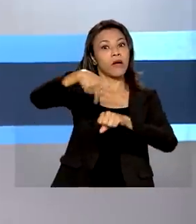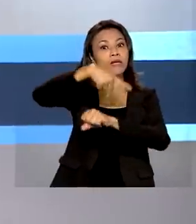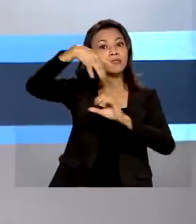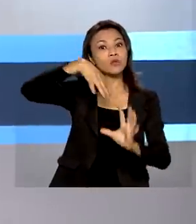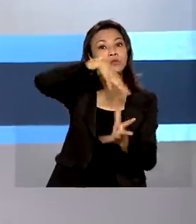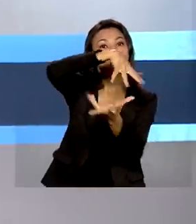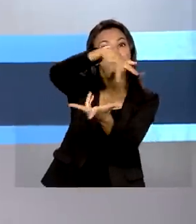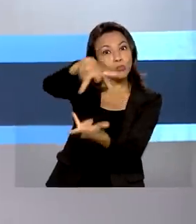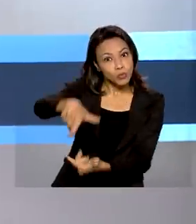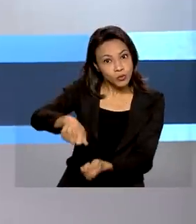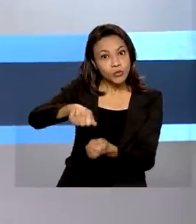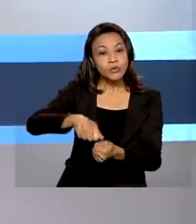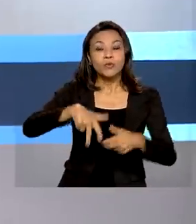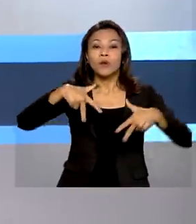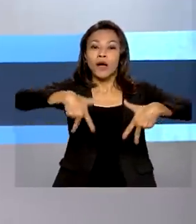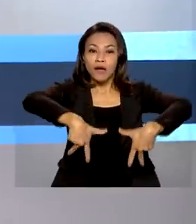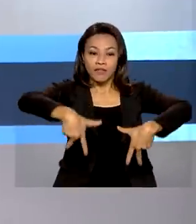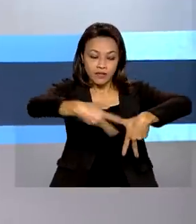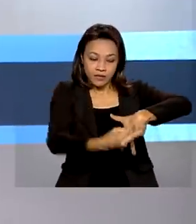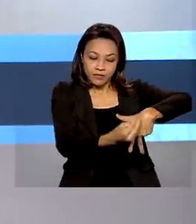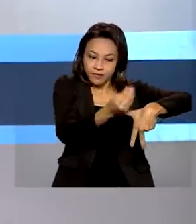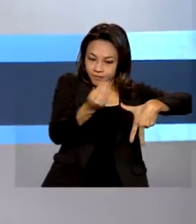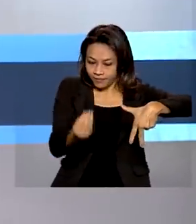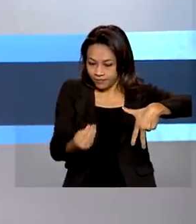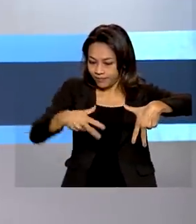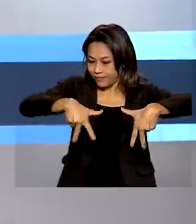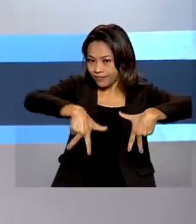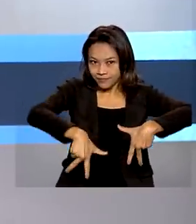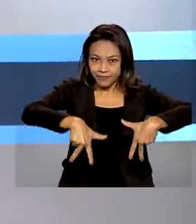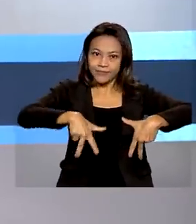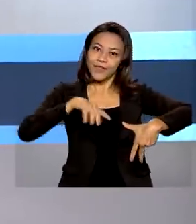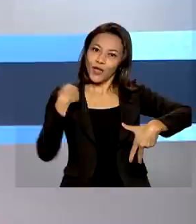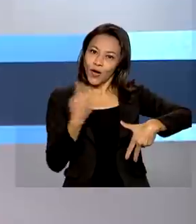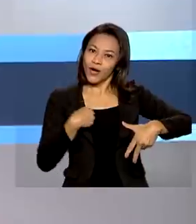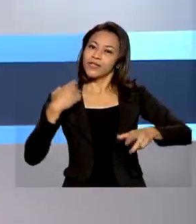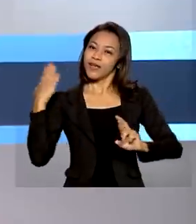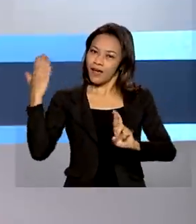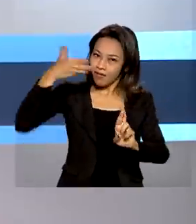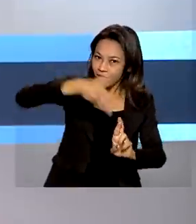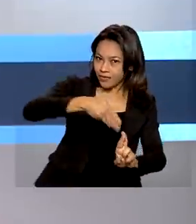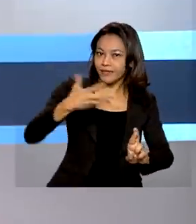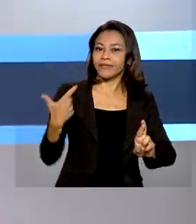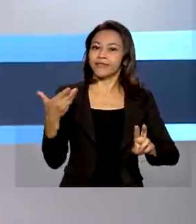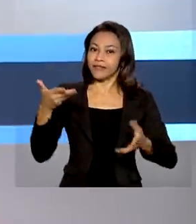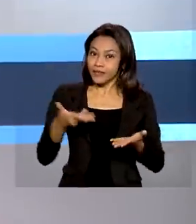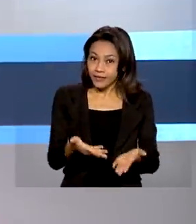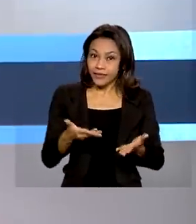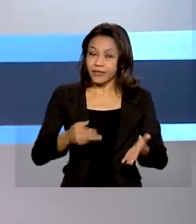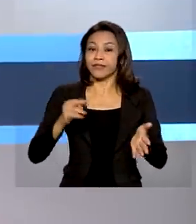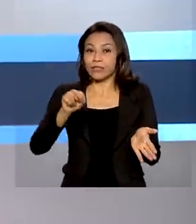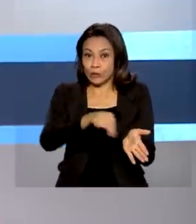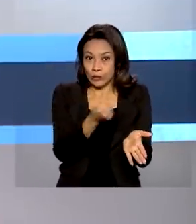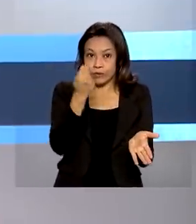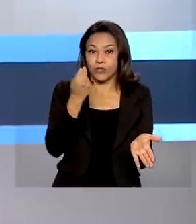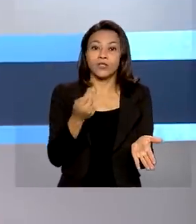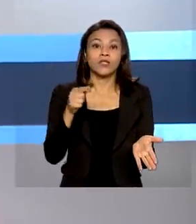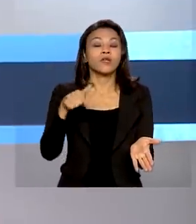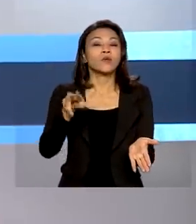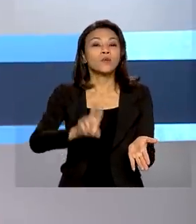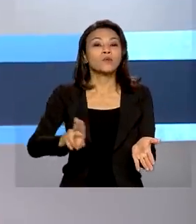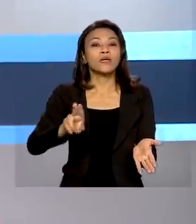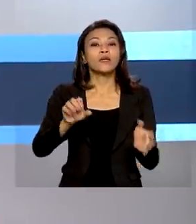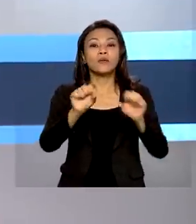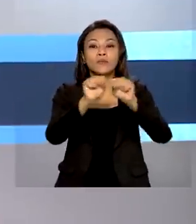em realização de transplantes de órgãos. Nós ainda somos referência na realização desse tipo de cirurgia pelo Sistema